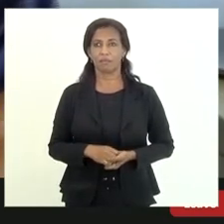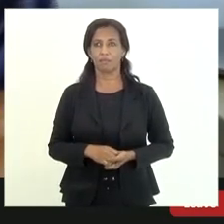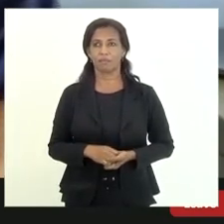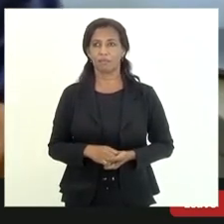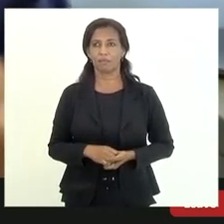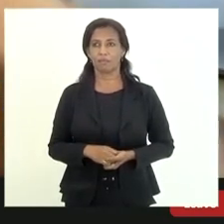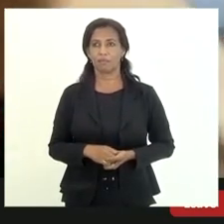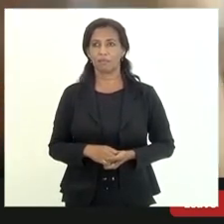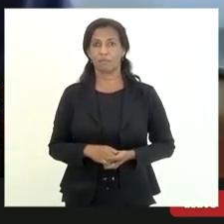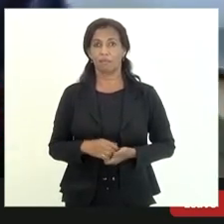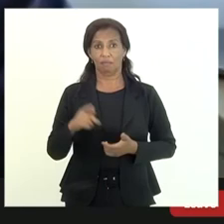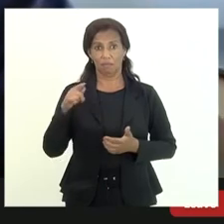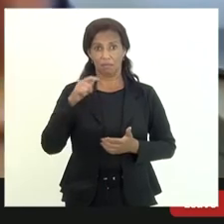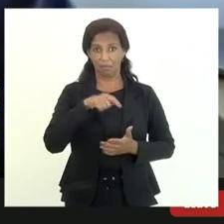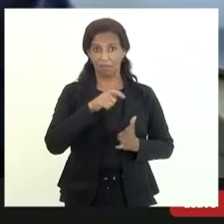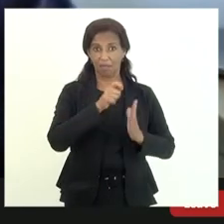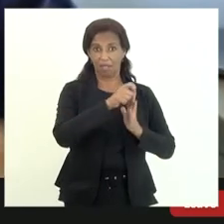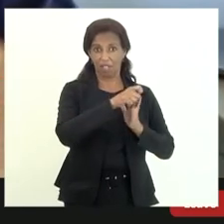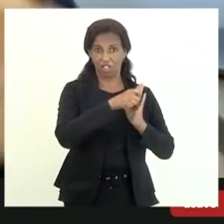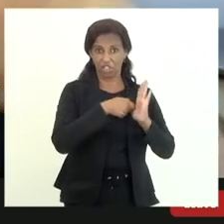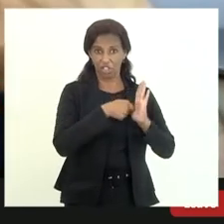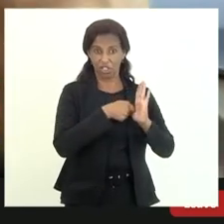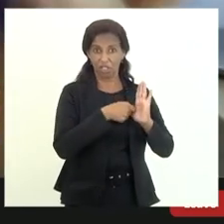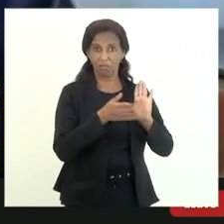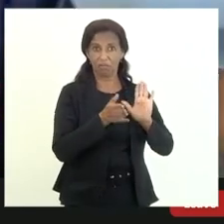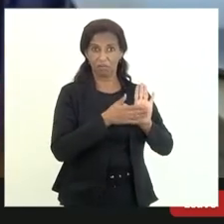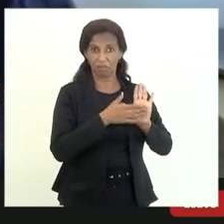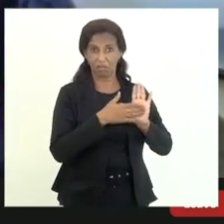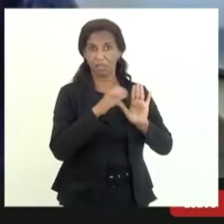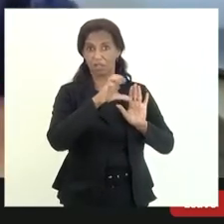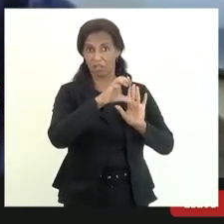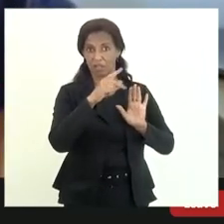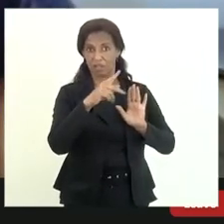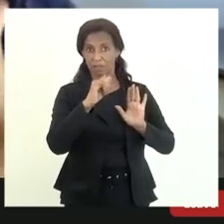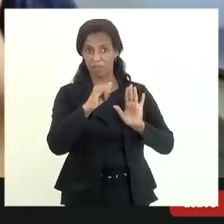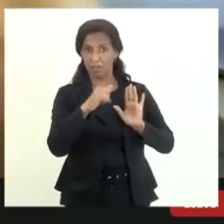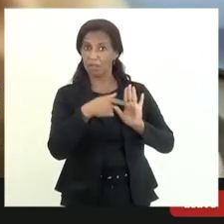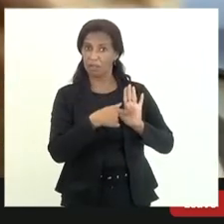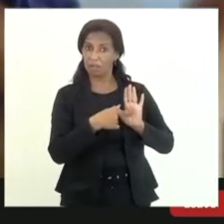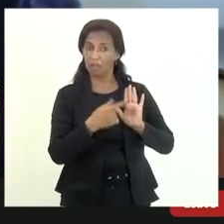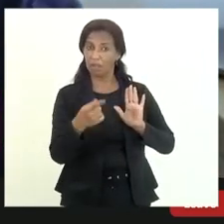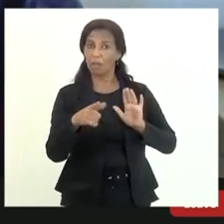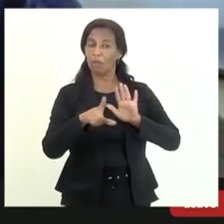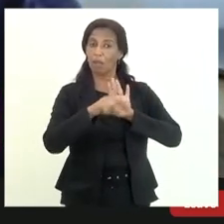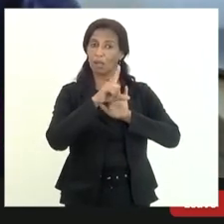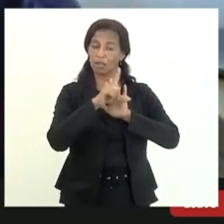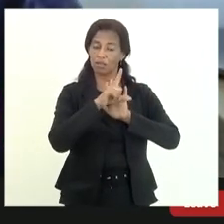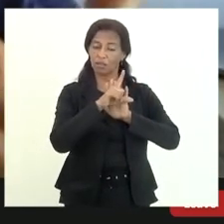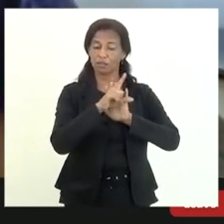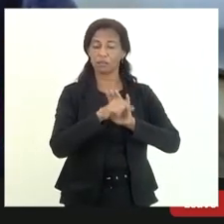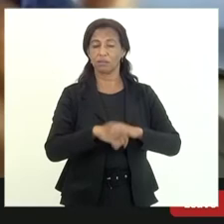escrito na recomendação da CPI que tentasse uma legislação